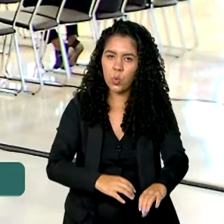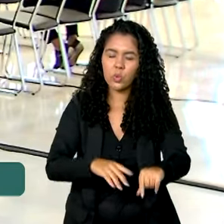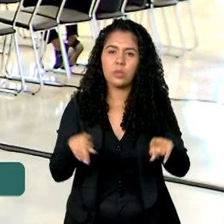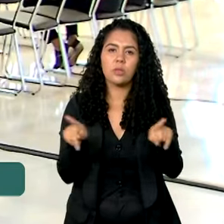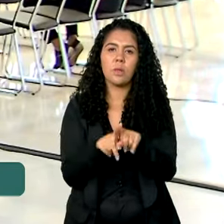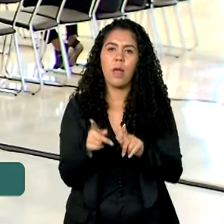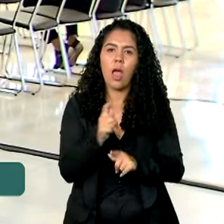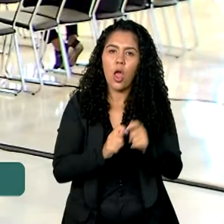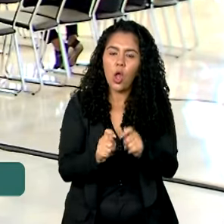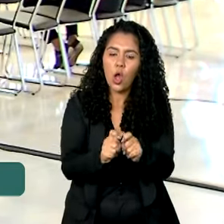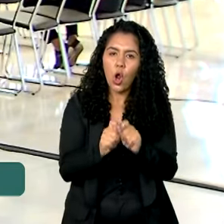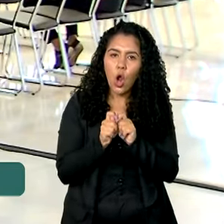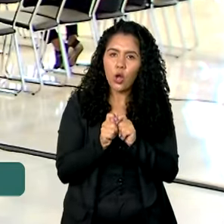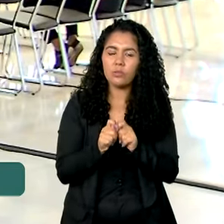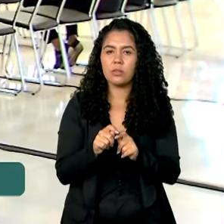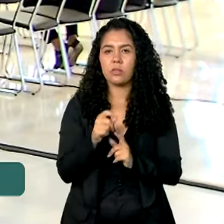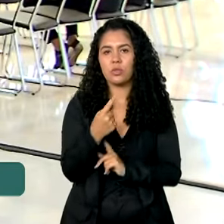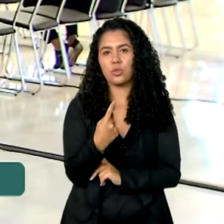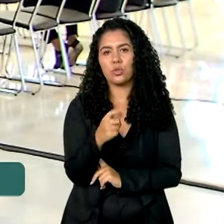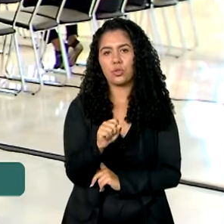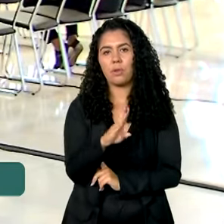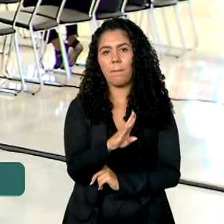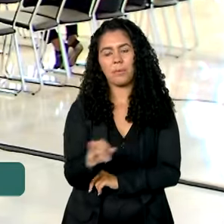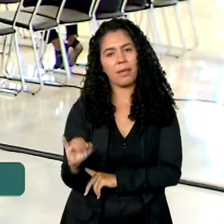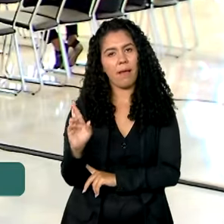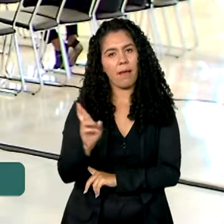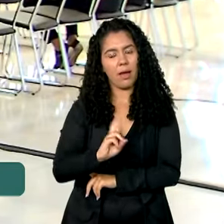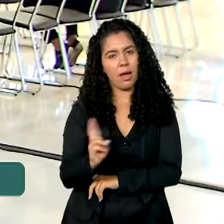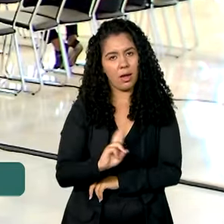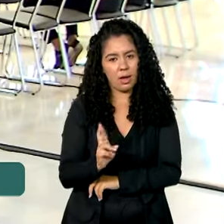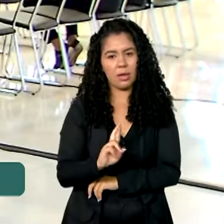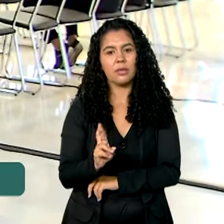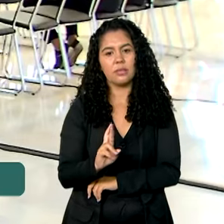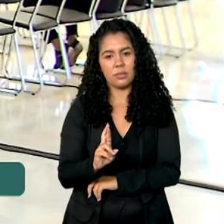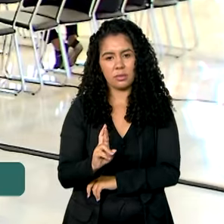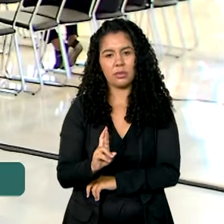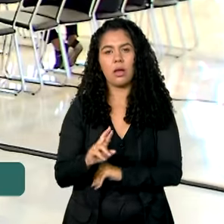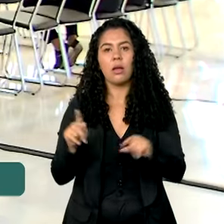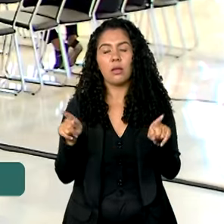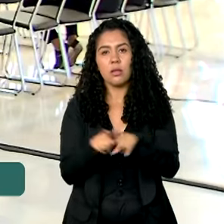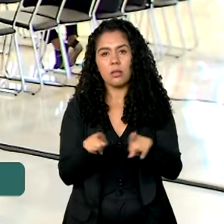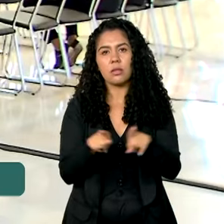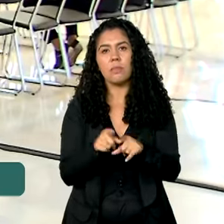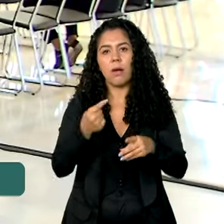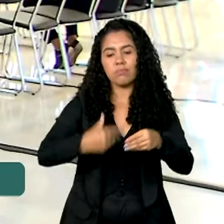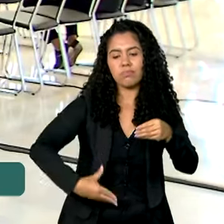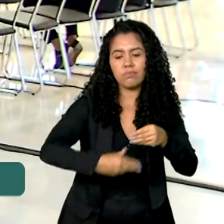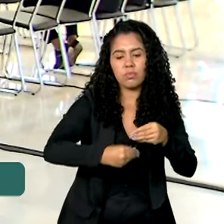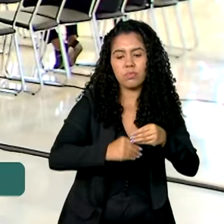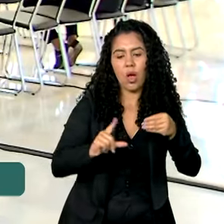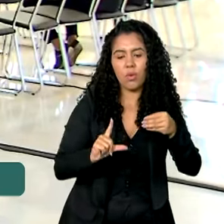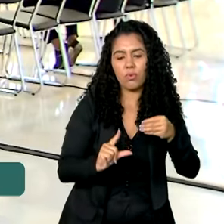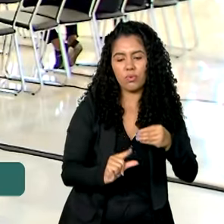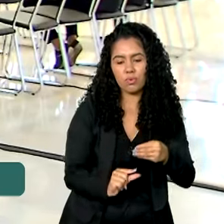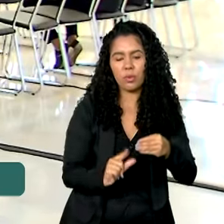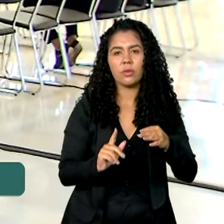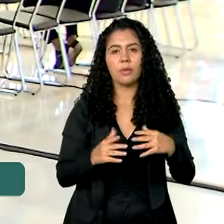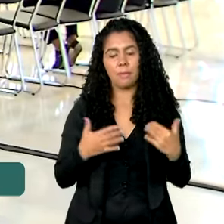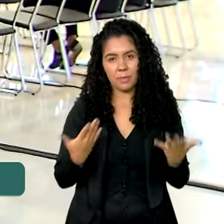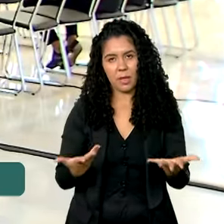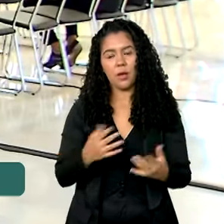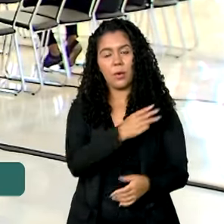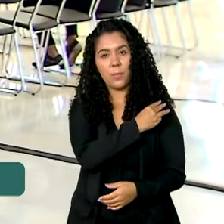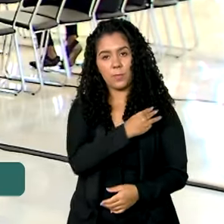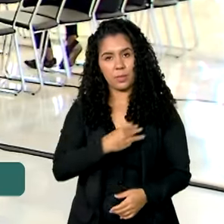cerca de R 18 bilhões com a redução de subsídios e incentivos financeiros. Segundo o